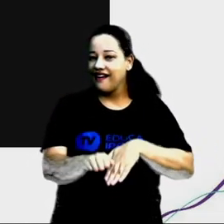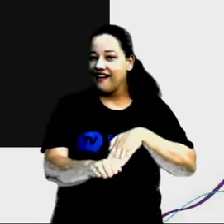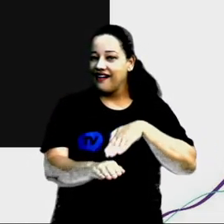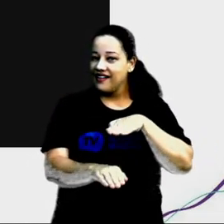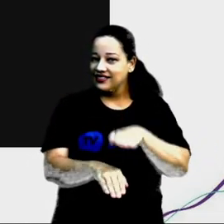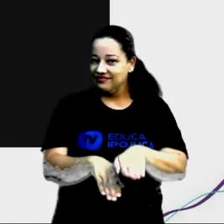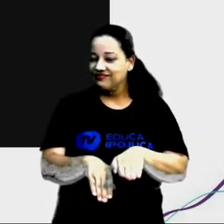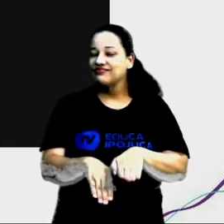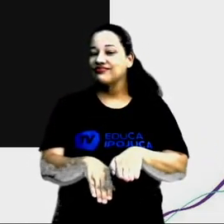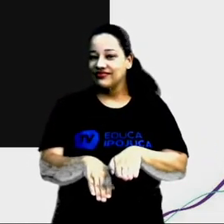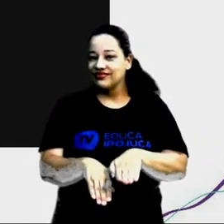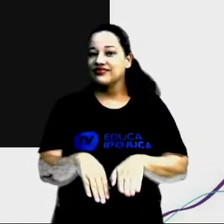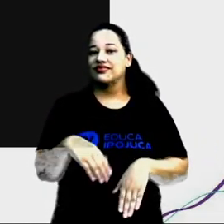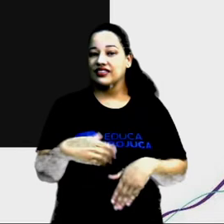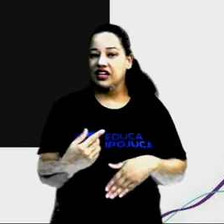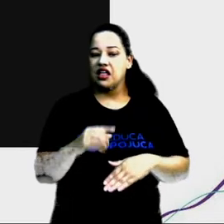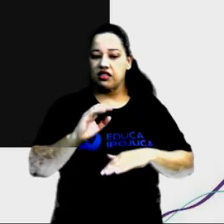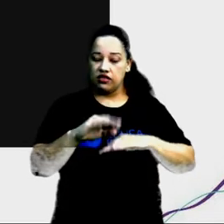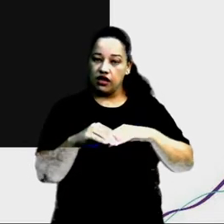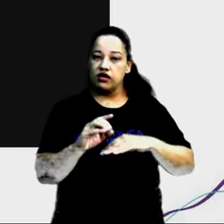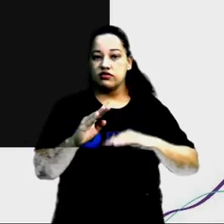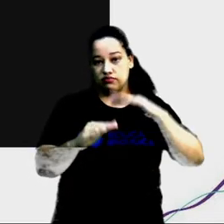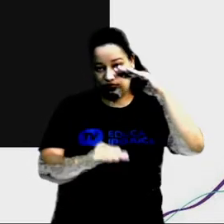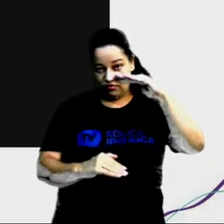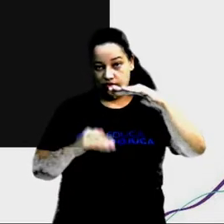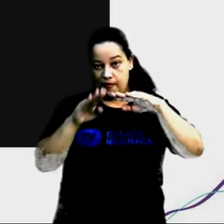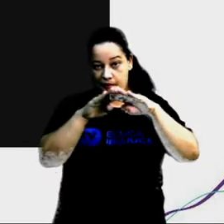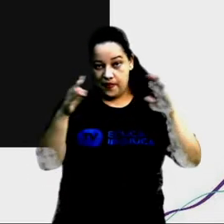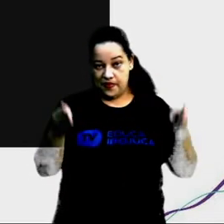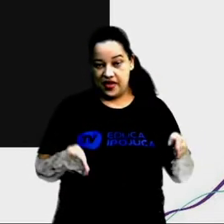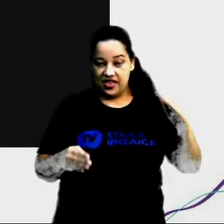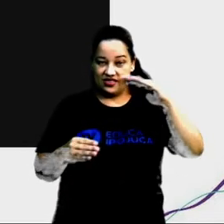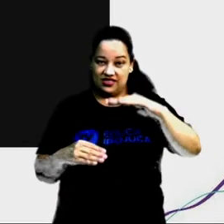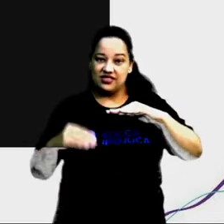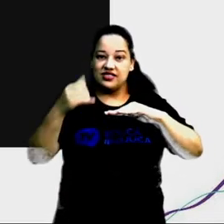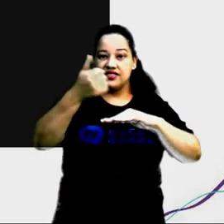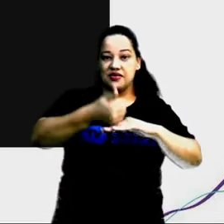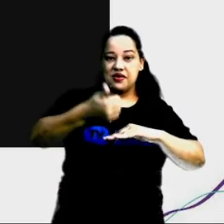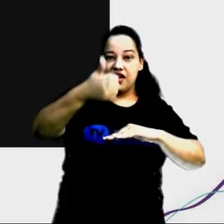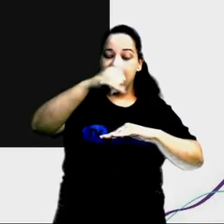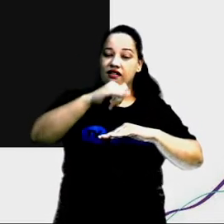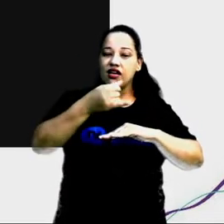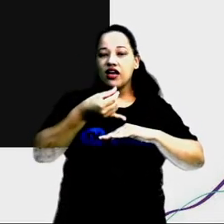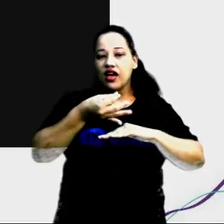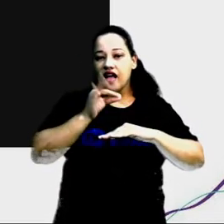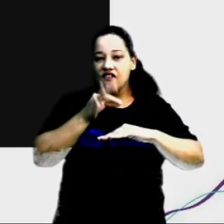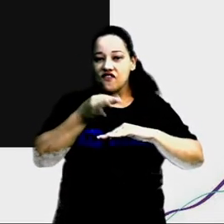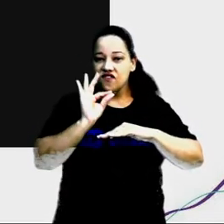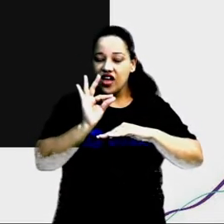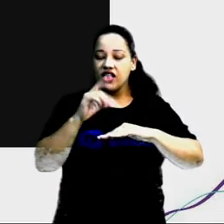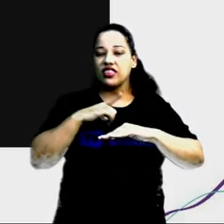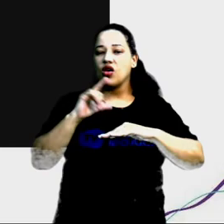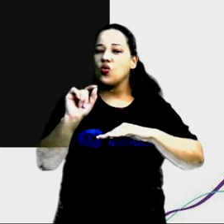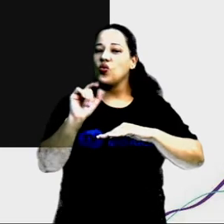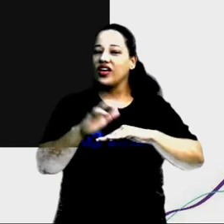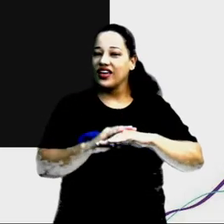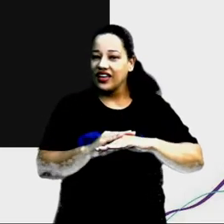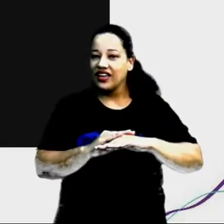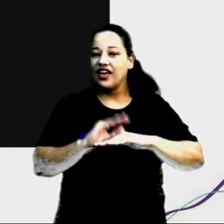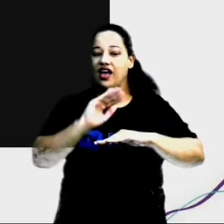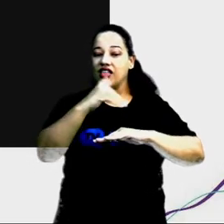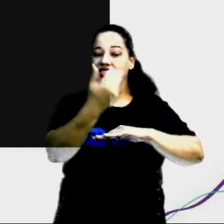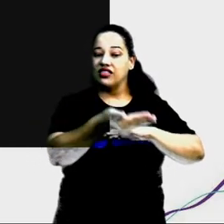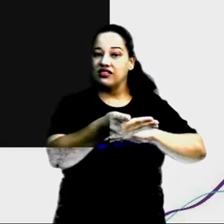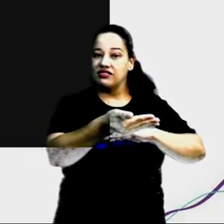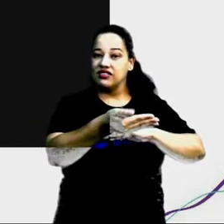E o que está atrás do bolo de café? Isso mesmo, atrás do bolo de café está